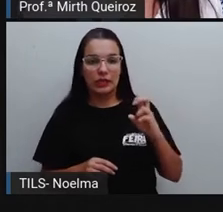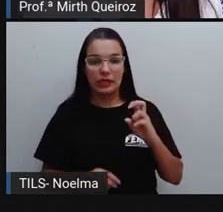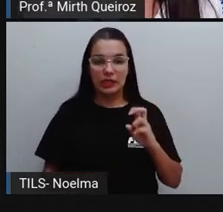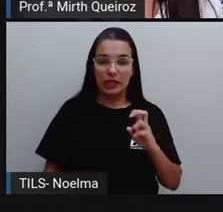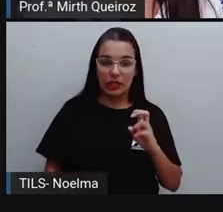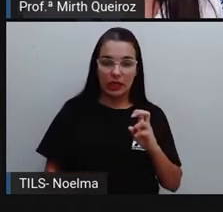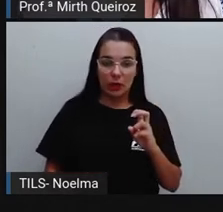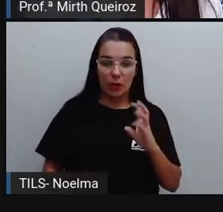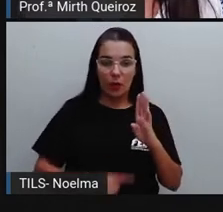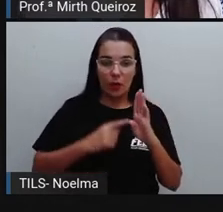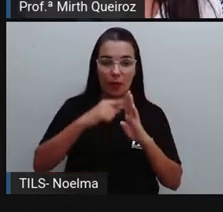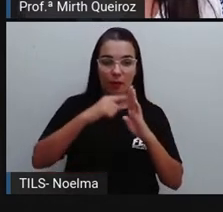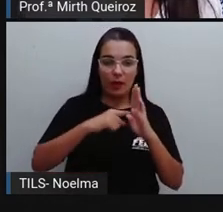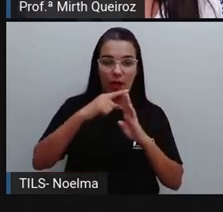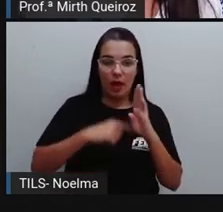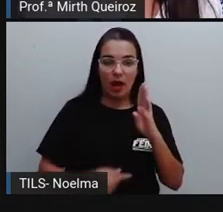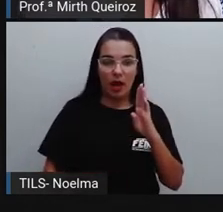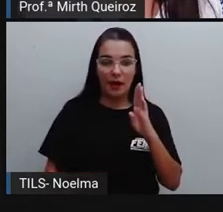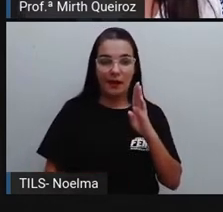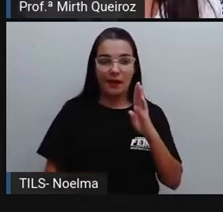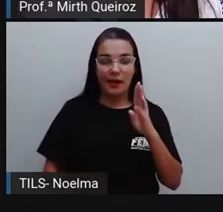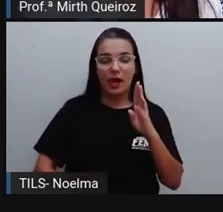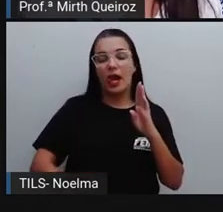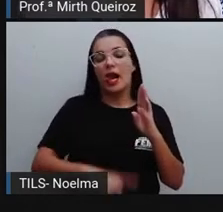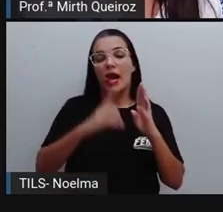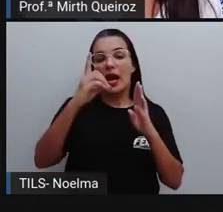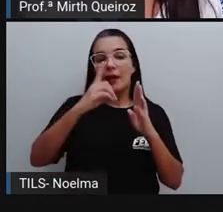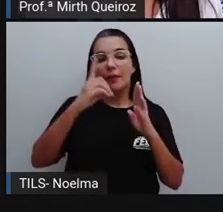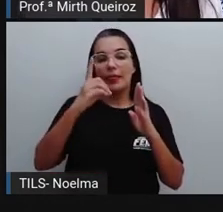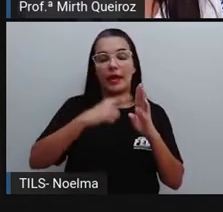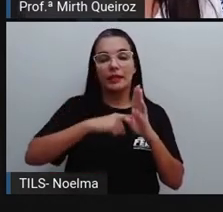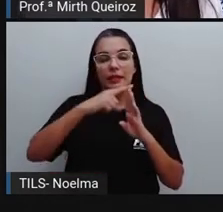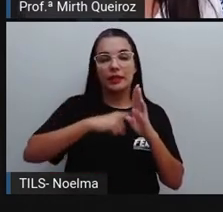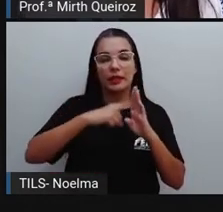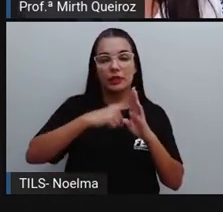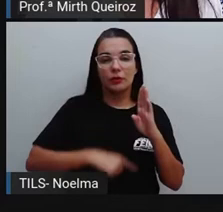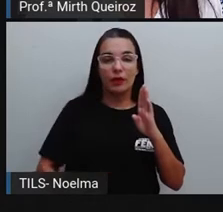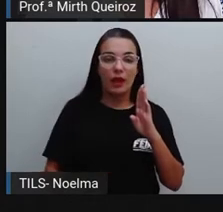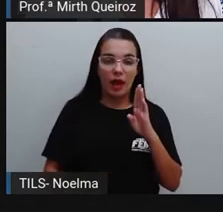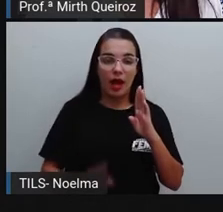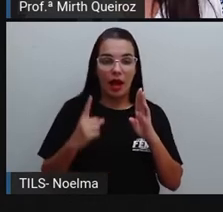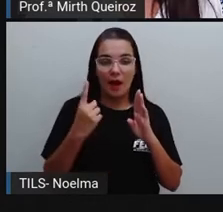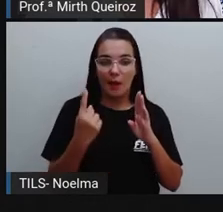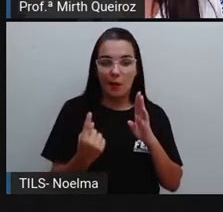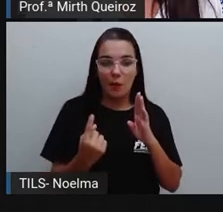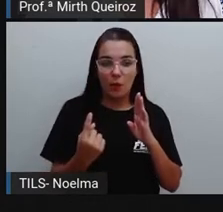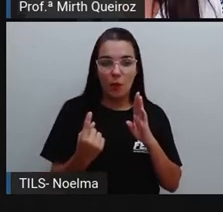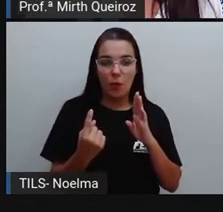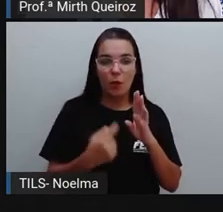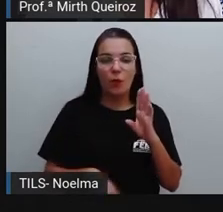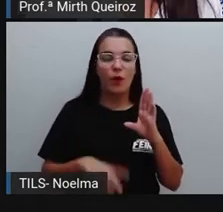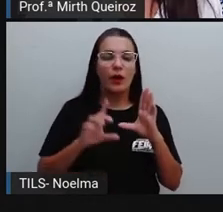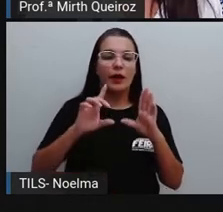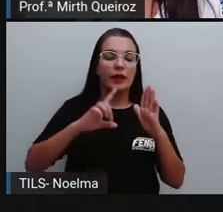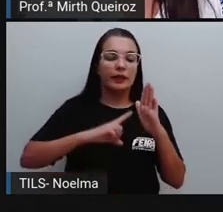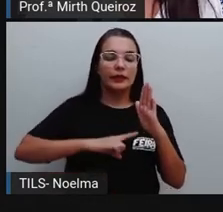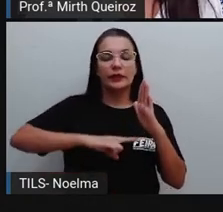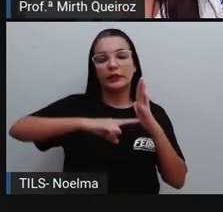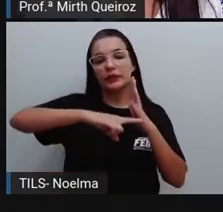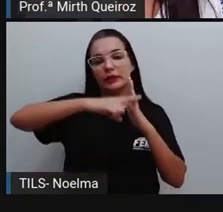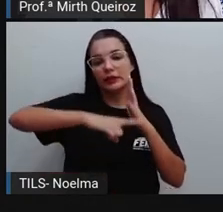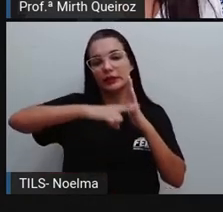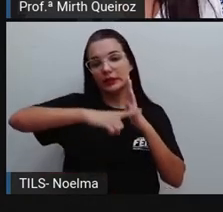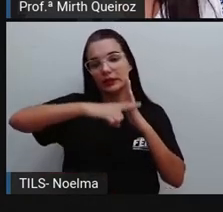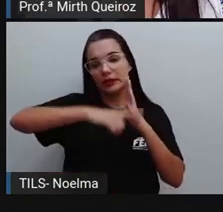Unidade de milhar, número 5, né? São 5 bolinhas. Dezena de milhar, nós temos o numeral 1. Só é uma